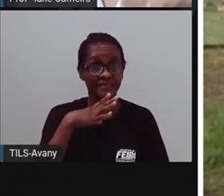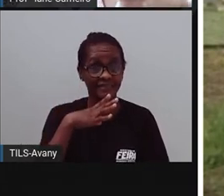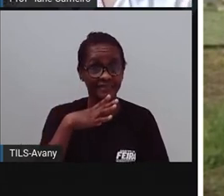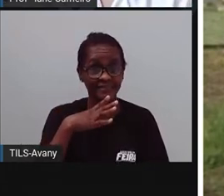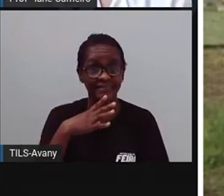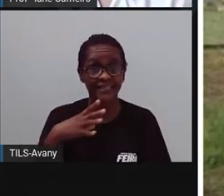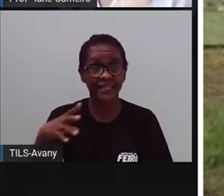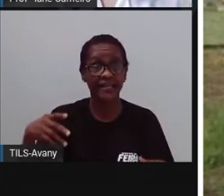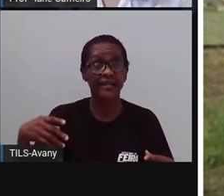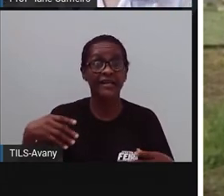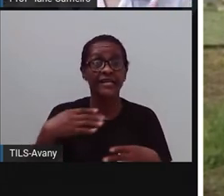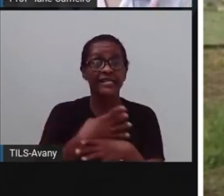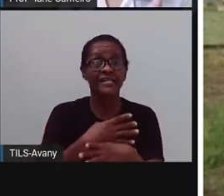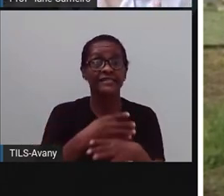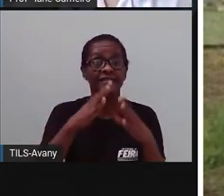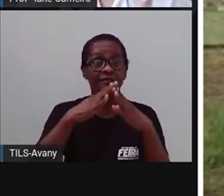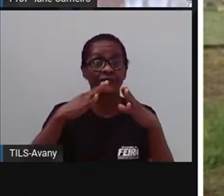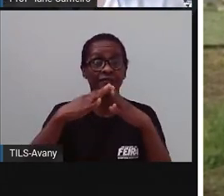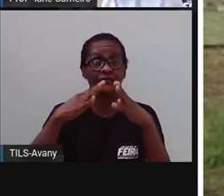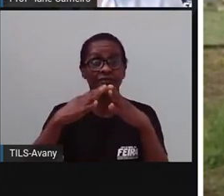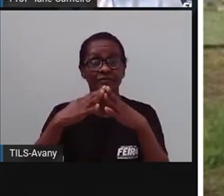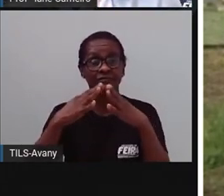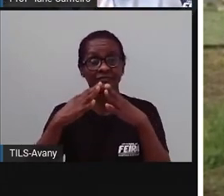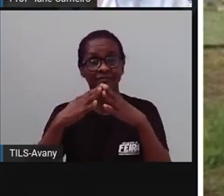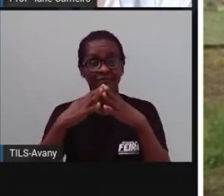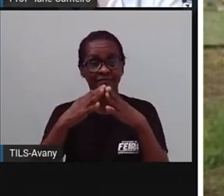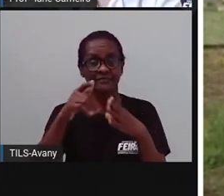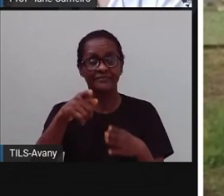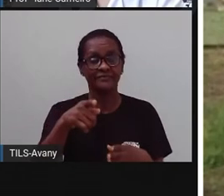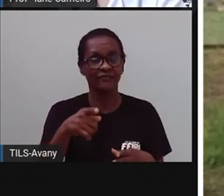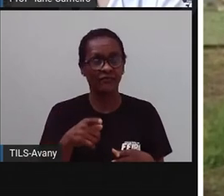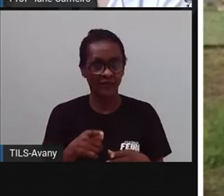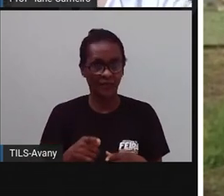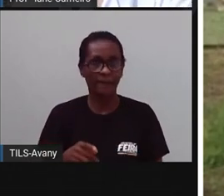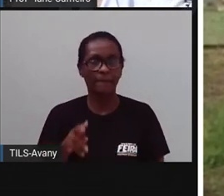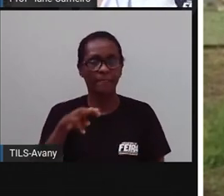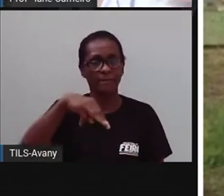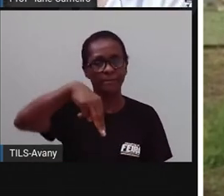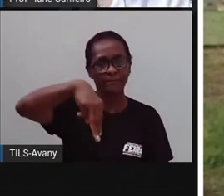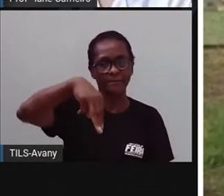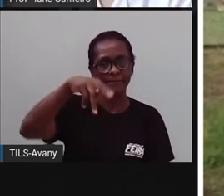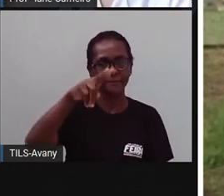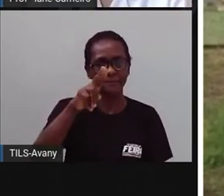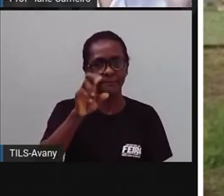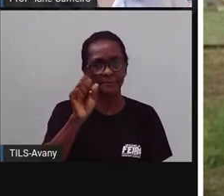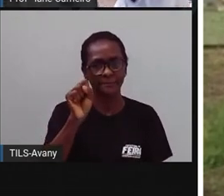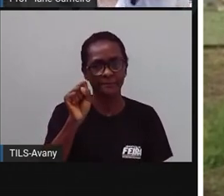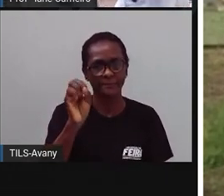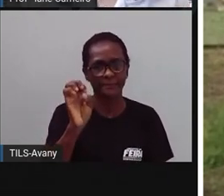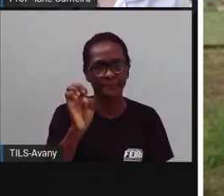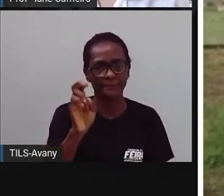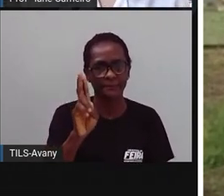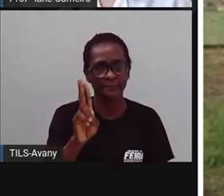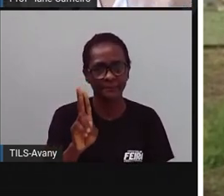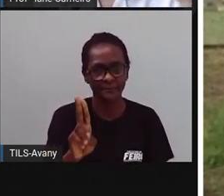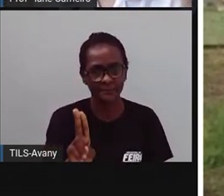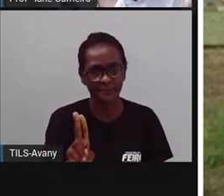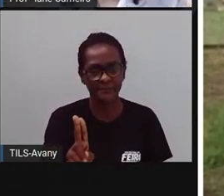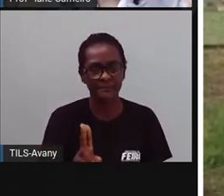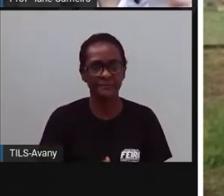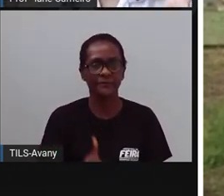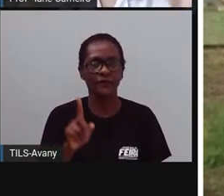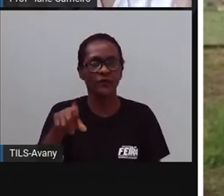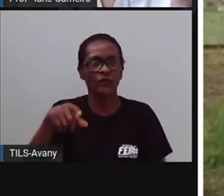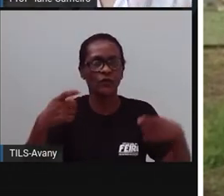Uefes? Então, o Museu de Zoologia fica para a direita e o Museu Casa do Sertão fica à esquerda. Lá na Uefes também. E aí você